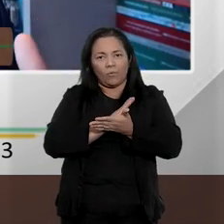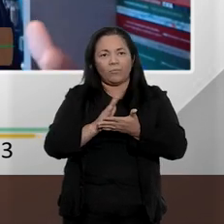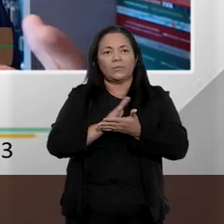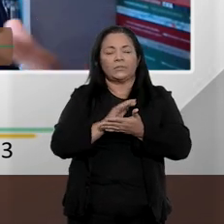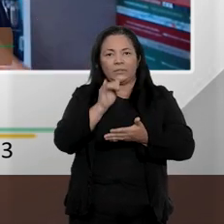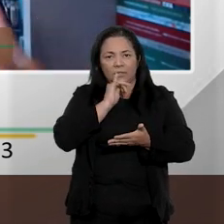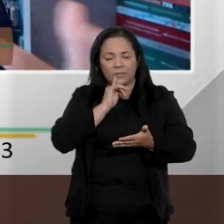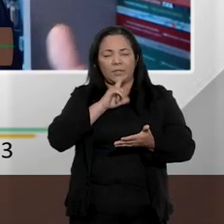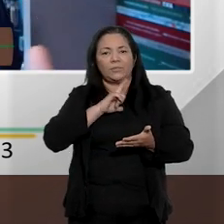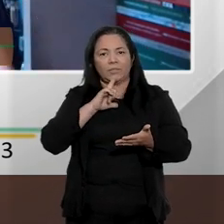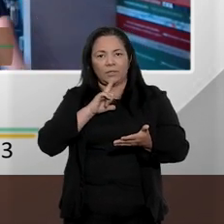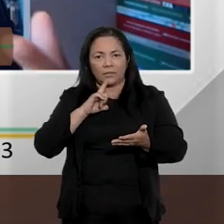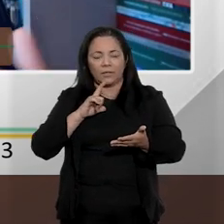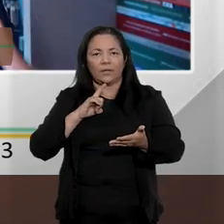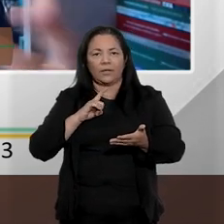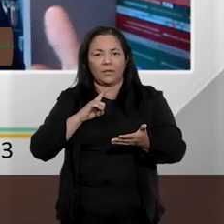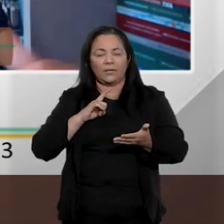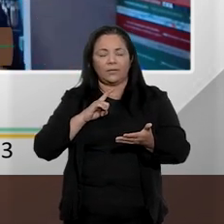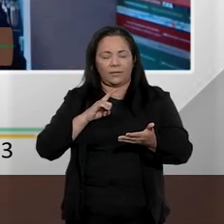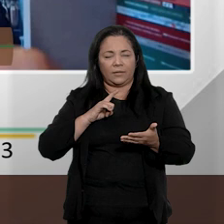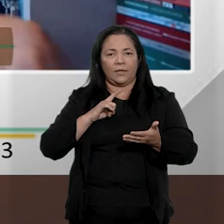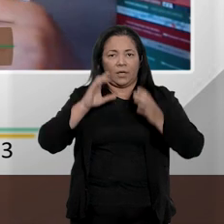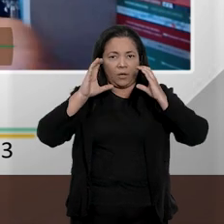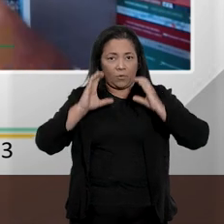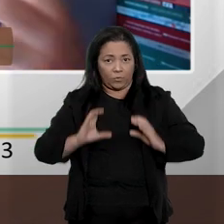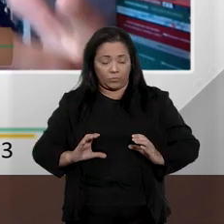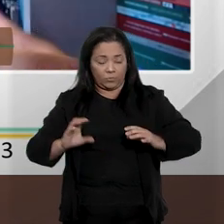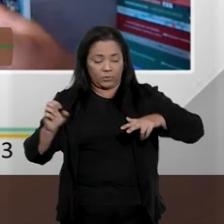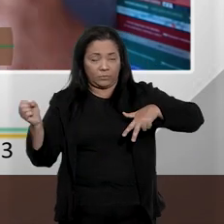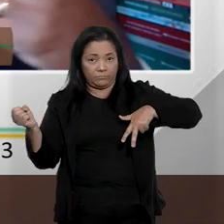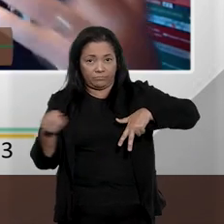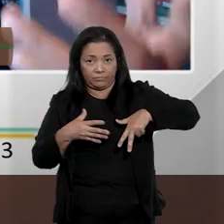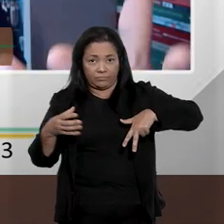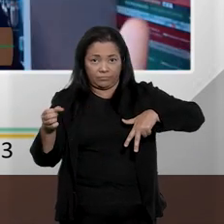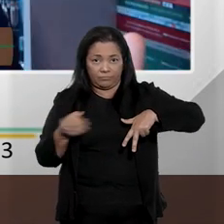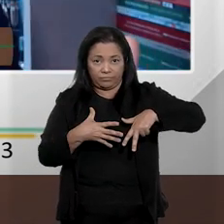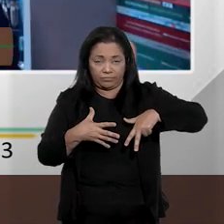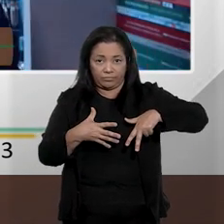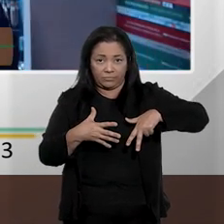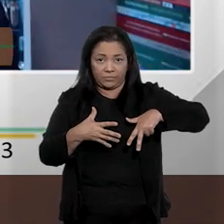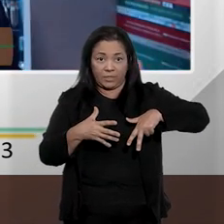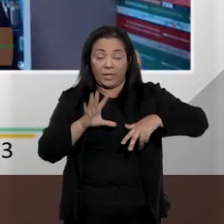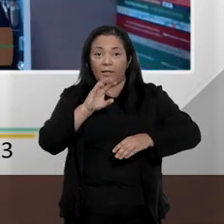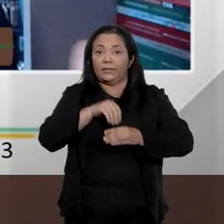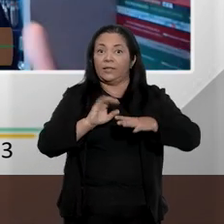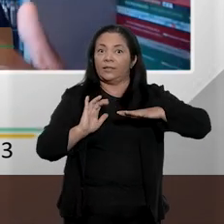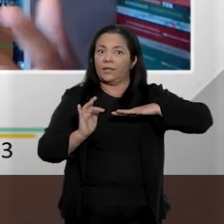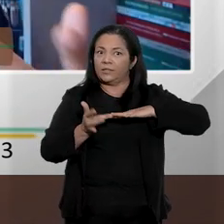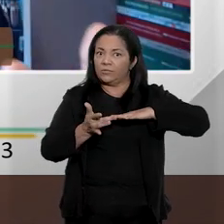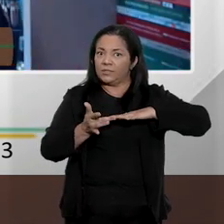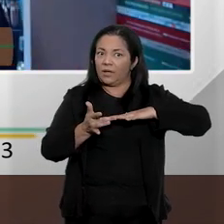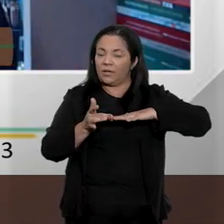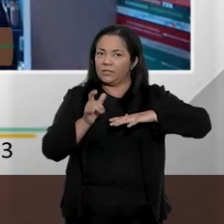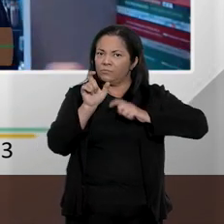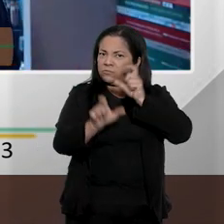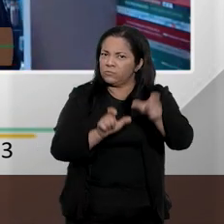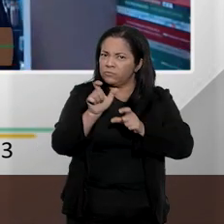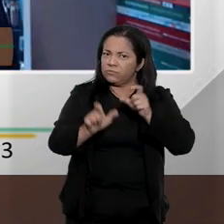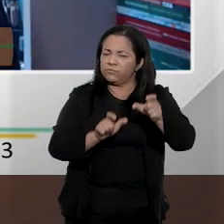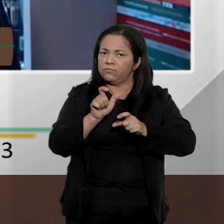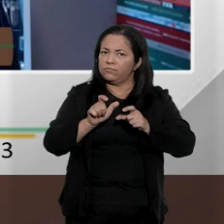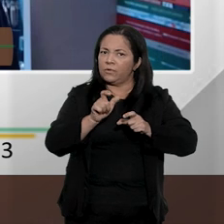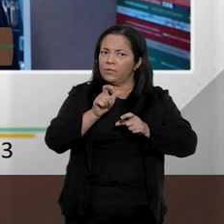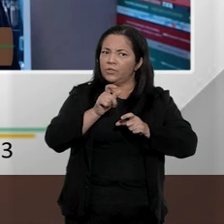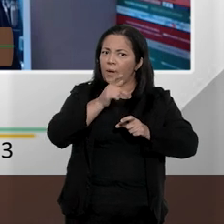conduta, ela é praticada, em que a injúria era praticada diante ou perante várias pessoas. Isso já era uma forma